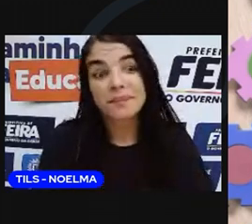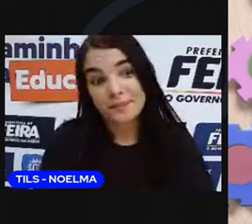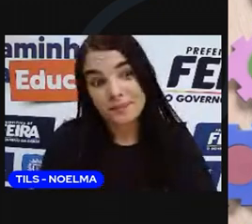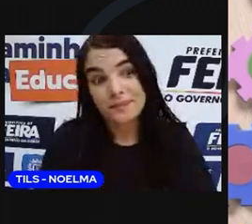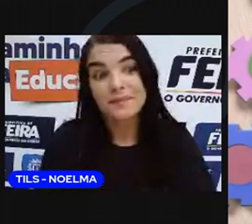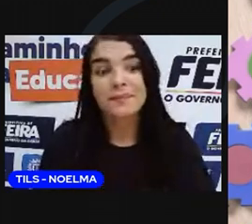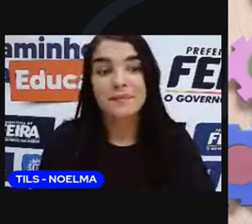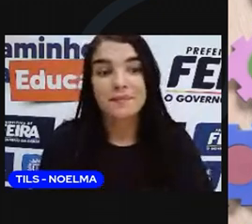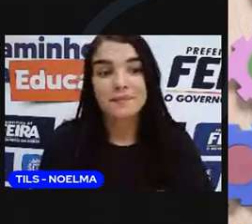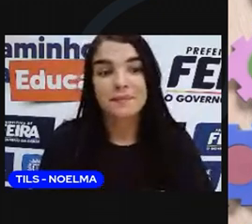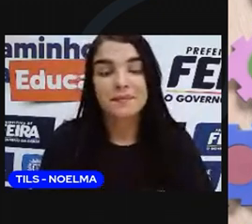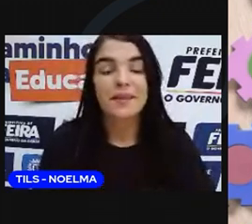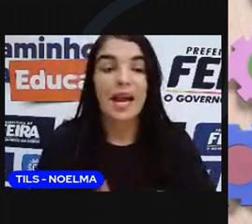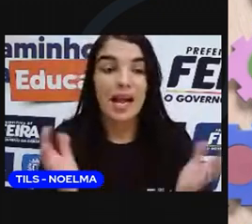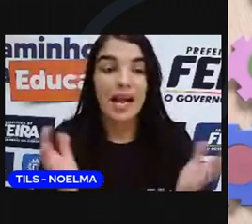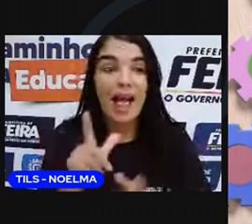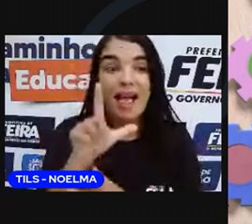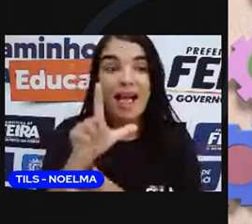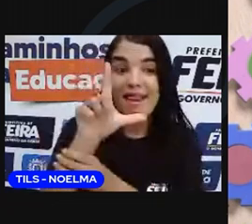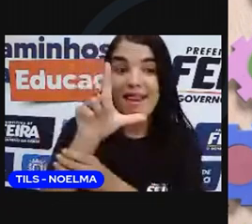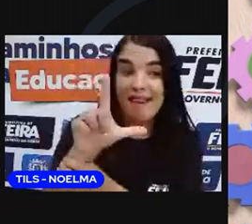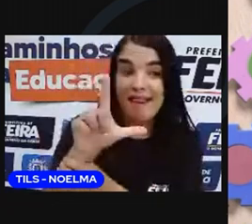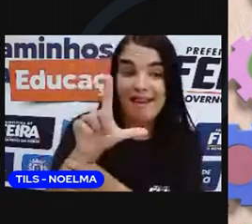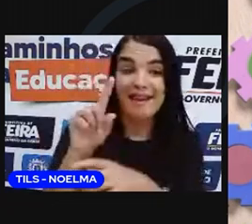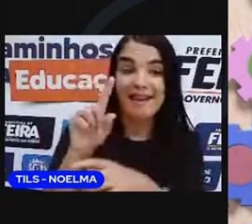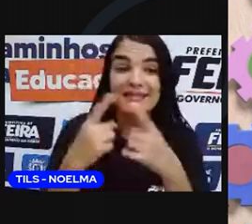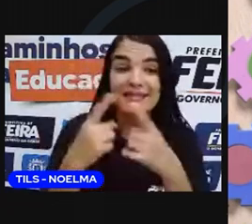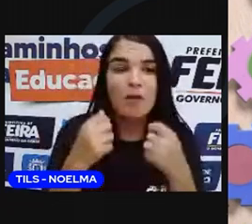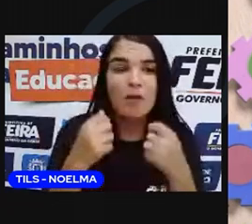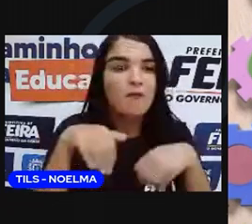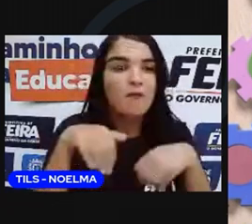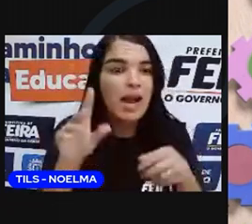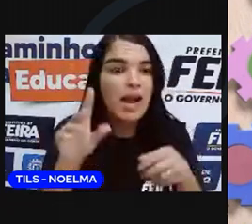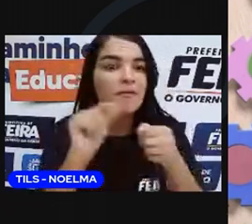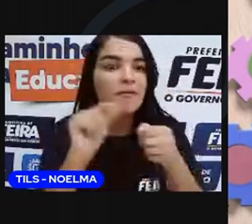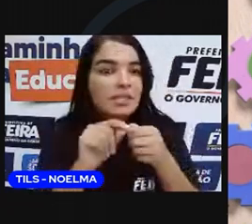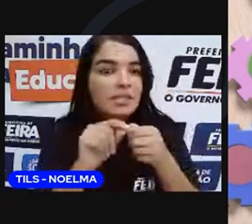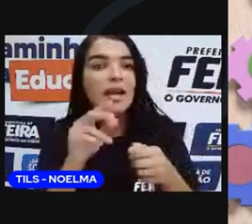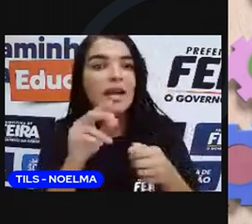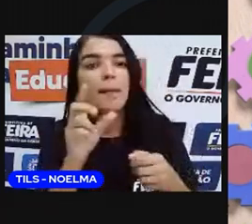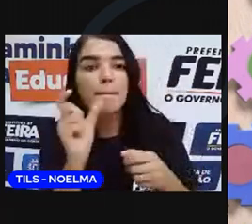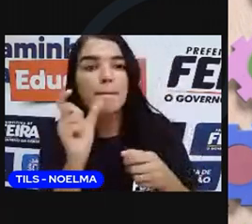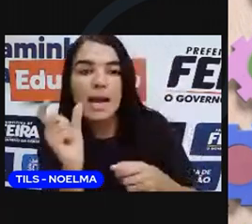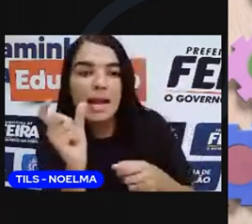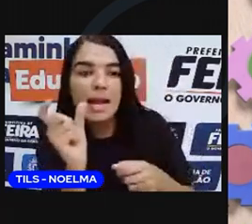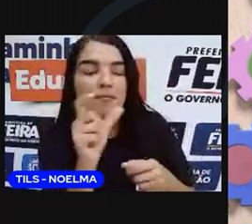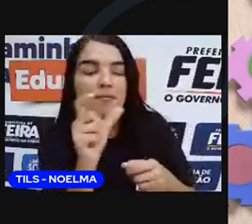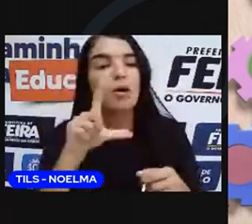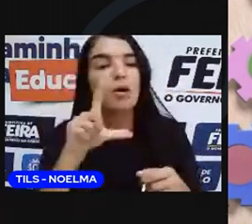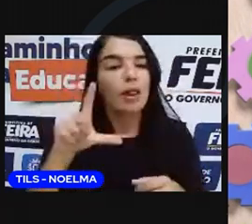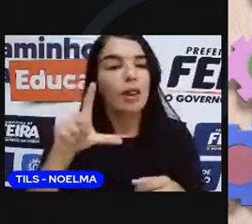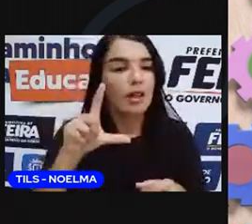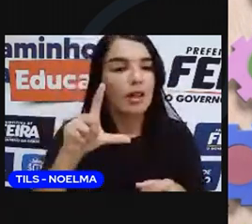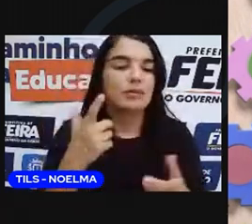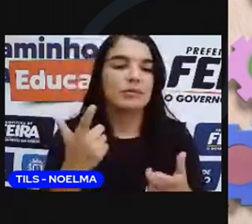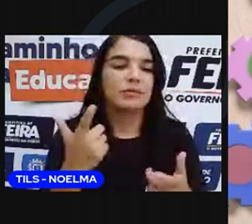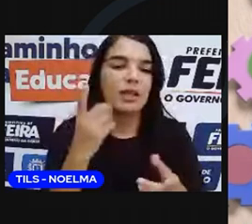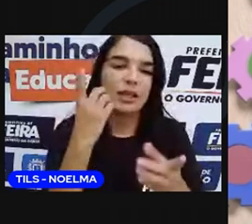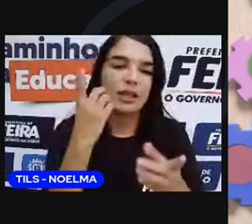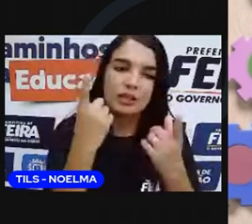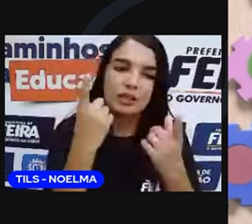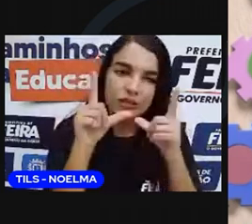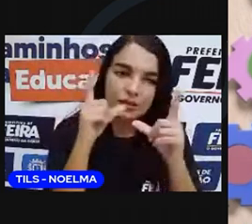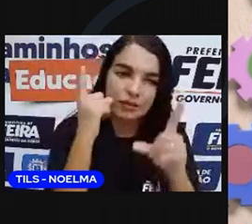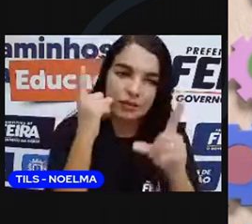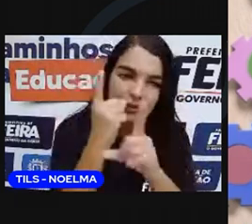Você vai escrever na sua tabela e em seguida colocar palavras iniciadas com essa letra de acordo com cada categoria que você havia sorteado.